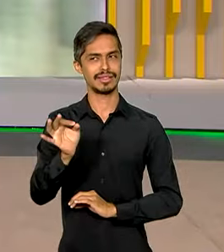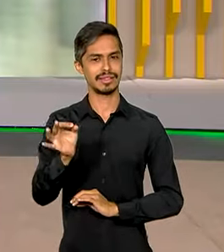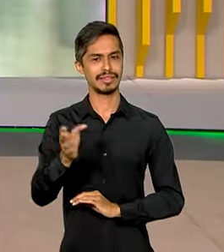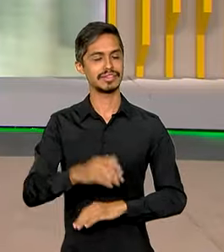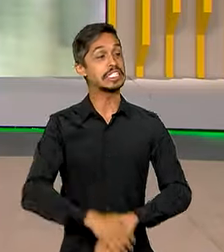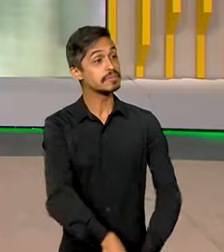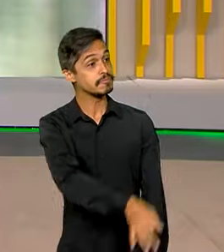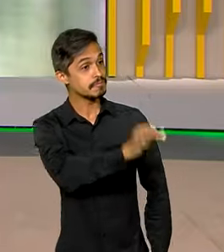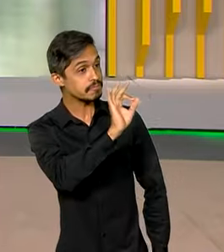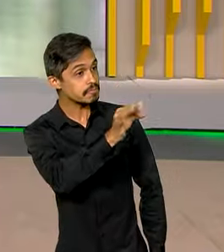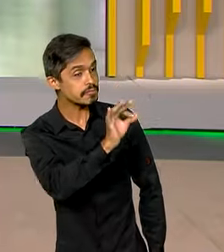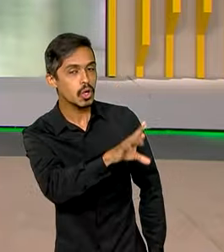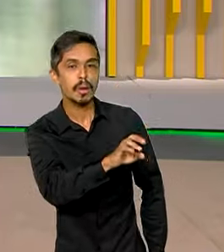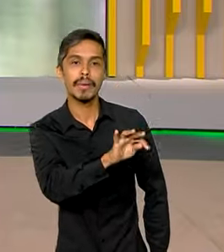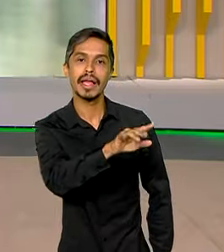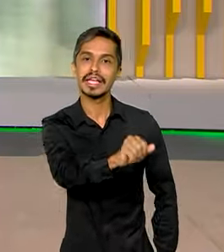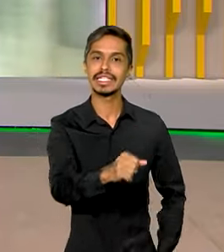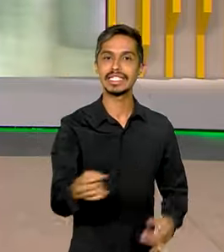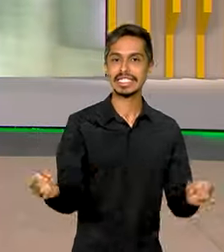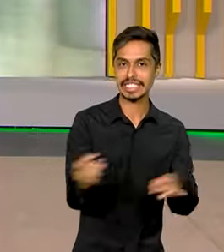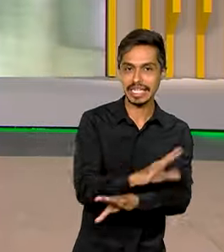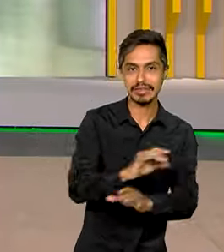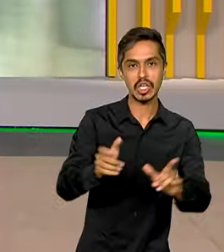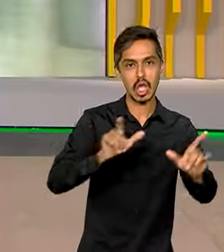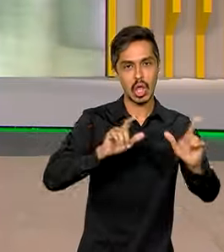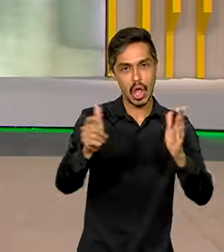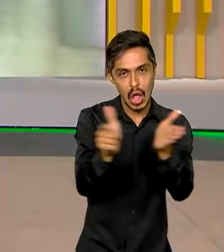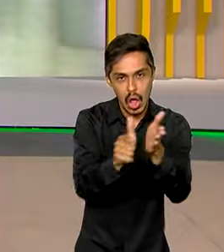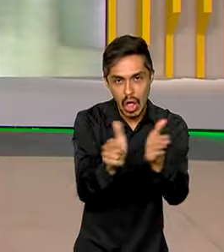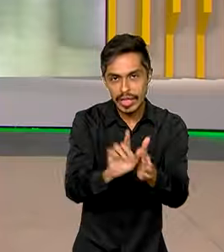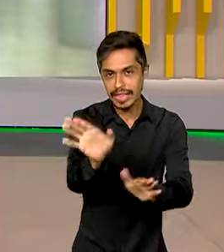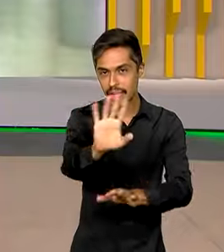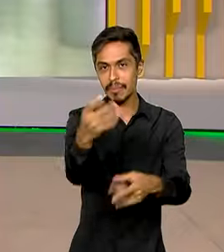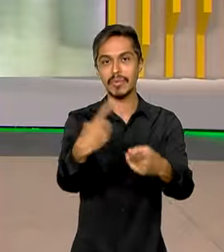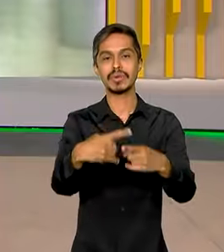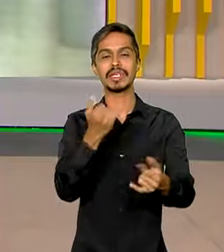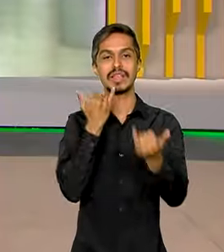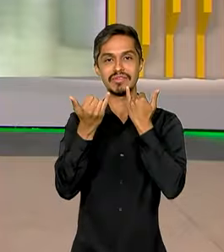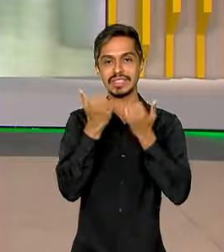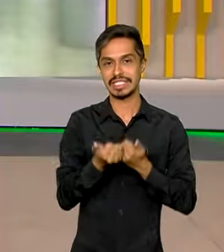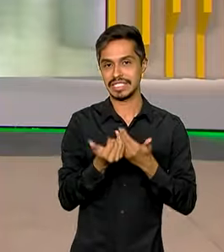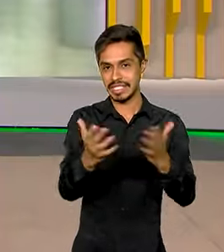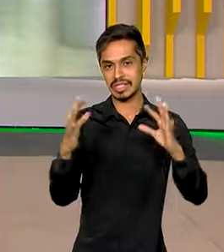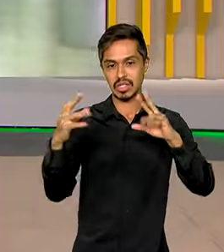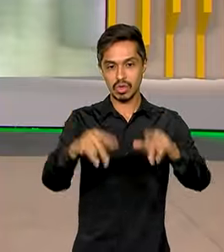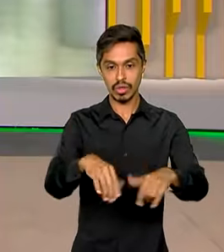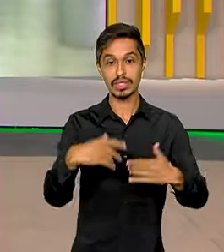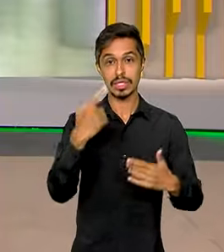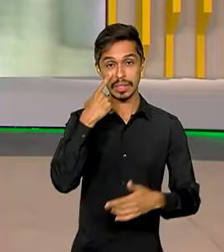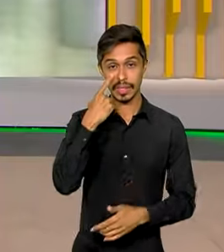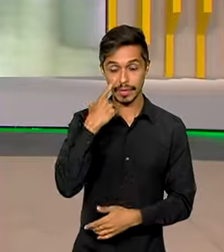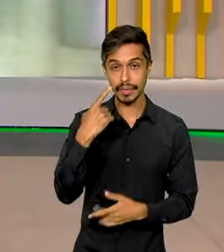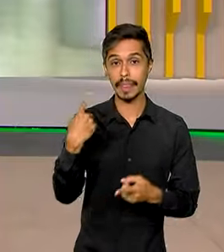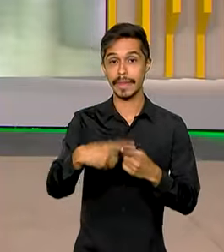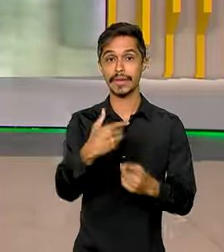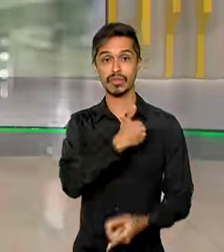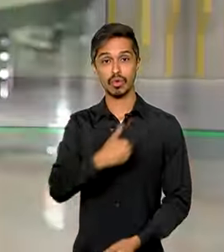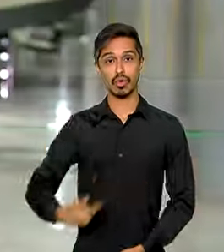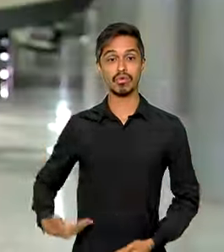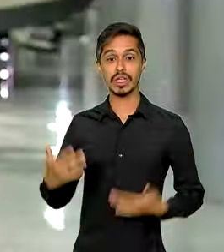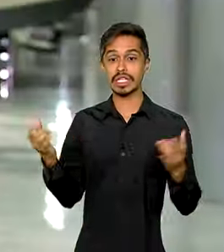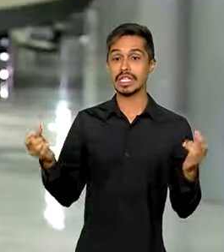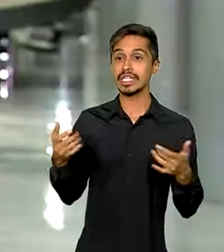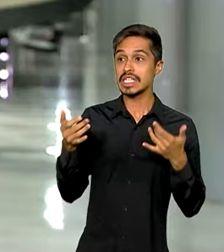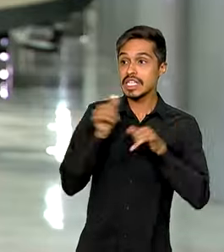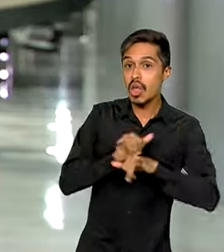É isso mesmo, Roberto. Não vai terminar o jornal, não que ainda tem informação aqui para passar para todo mundo. Olha, é porque o governo acabou